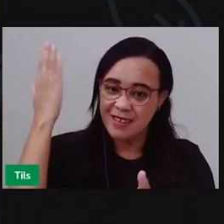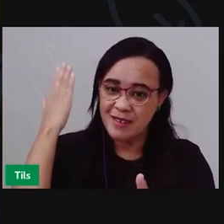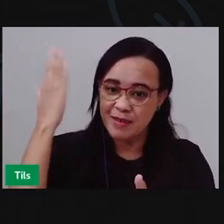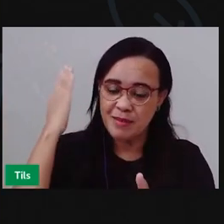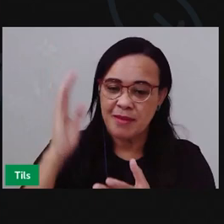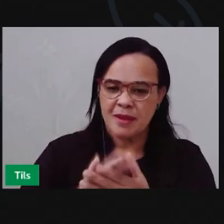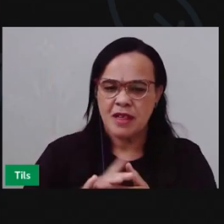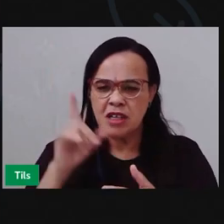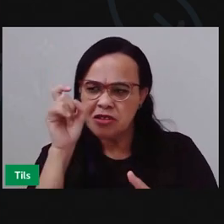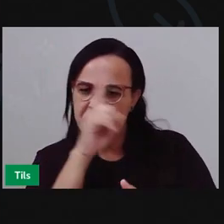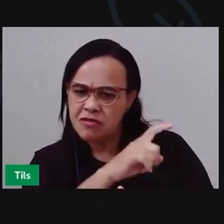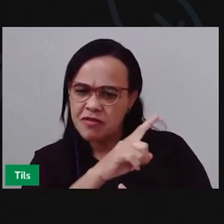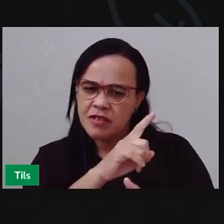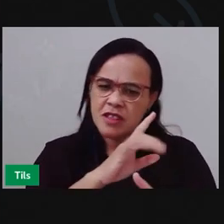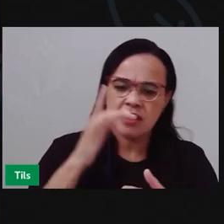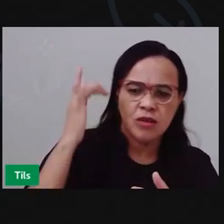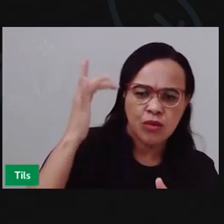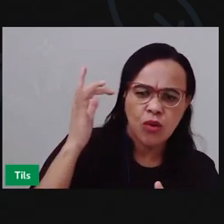dificuldades.